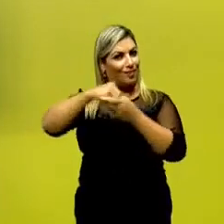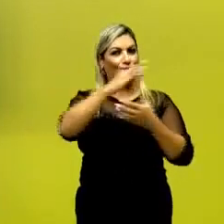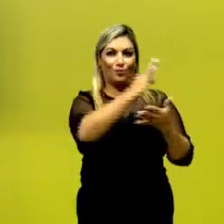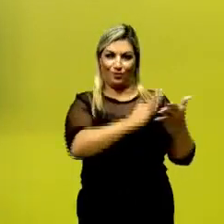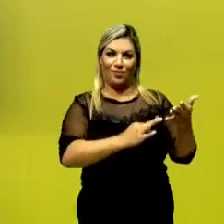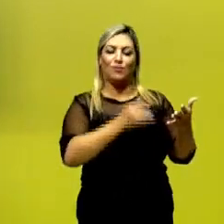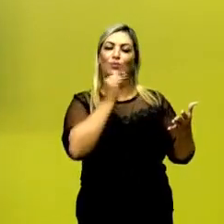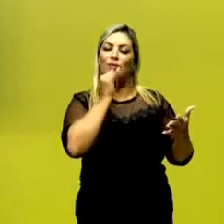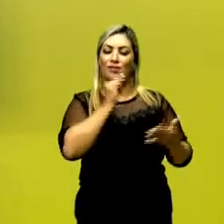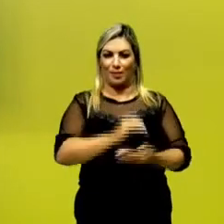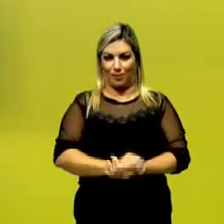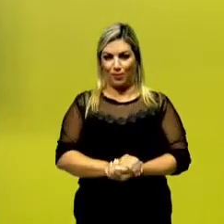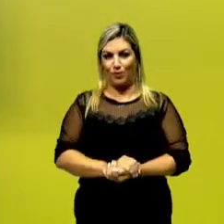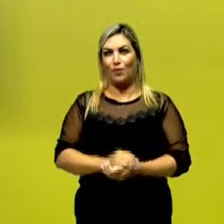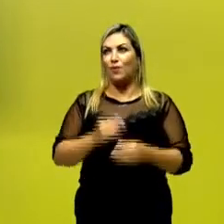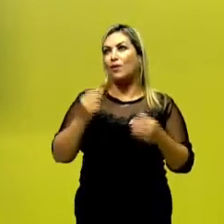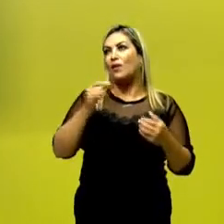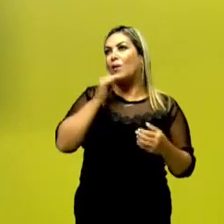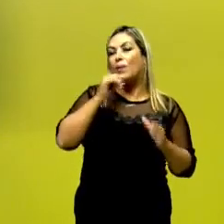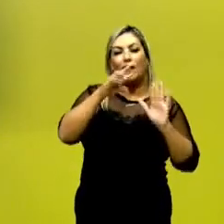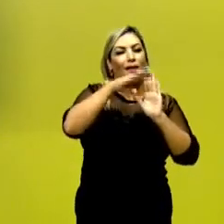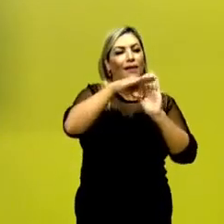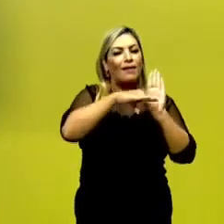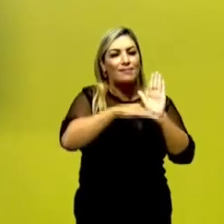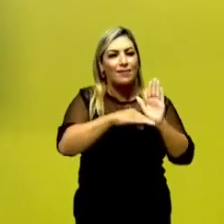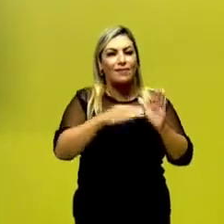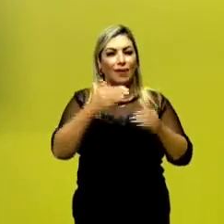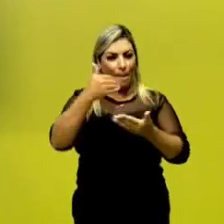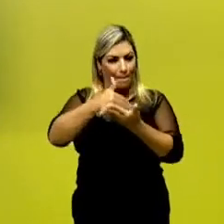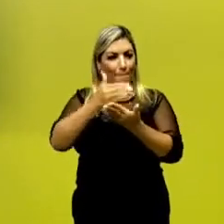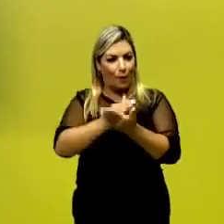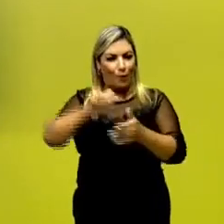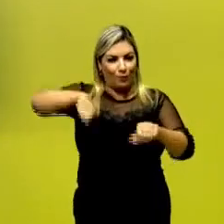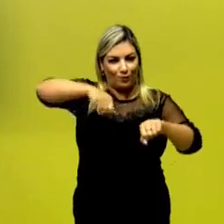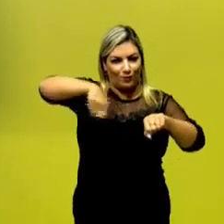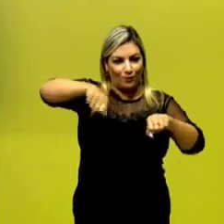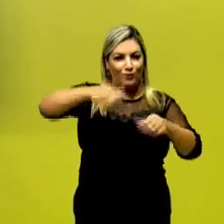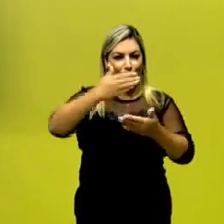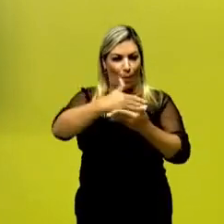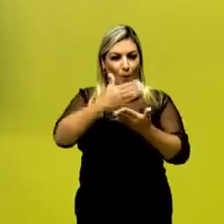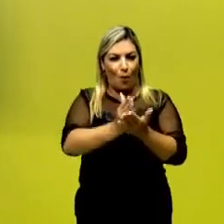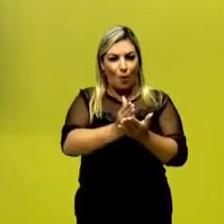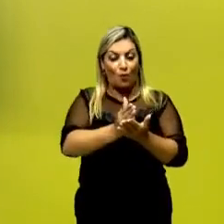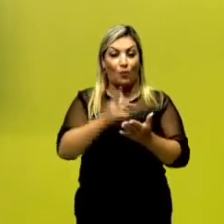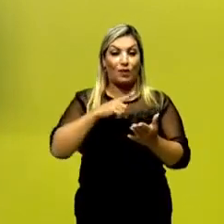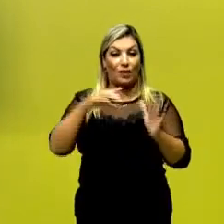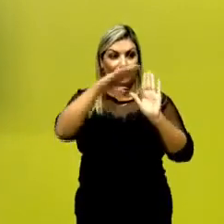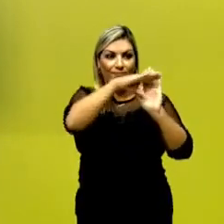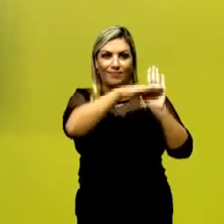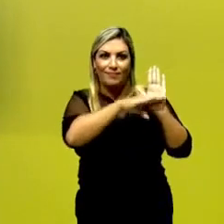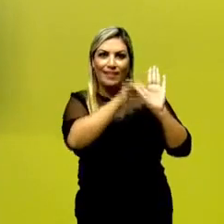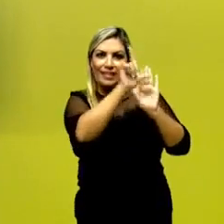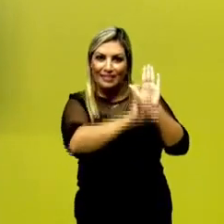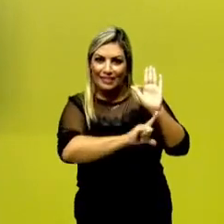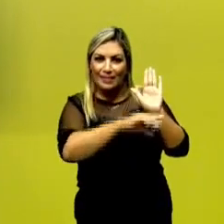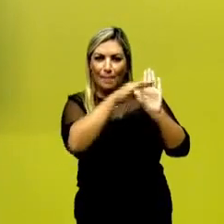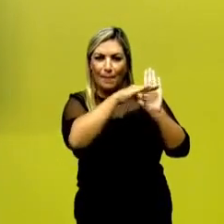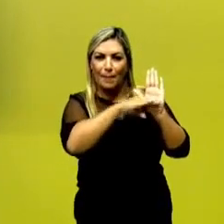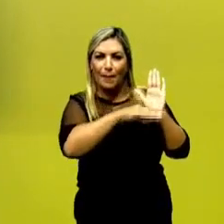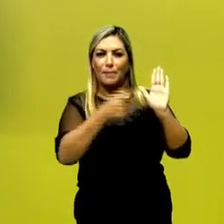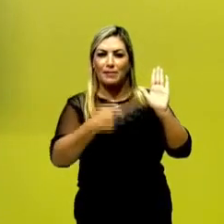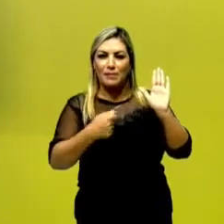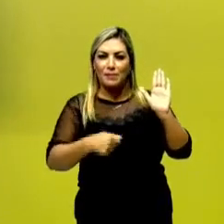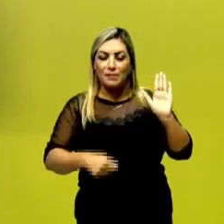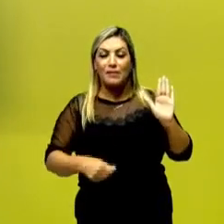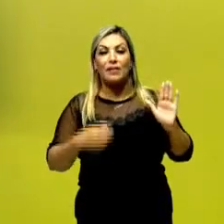Isso, por exemplo, quer dizer que uma receita de bolo apresenta a lista de ingredientes necessários, é o texto descritivo,